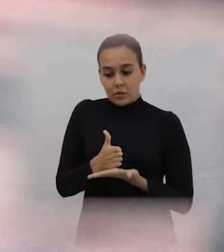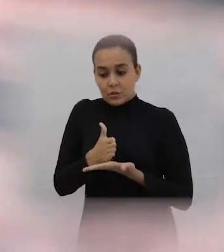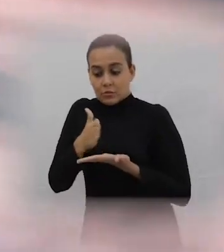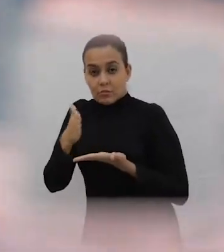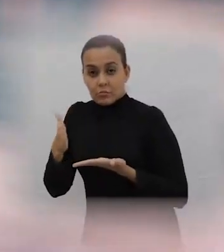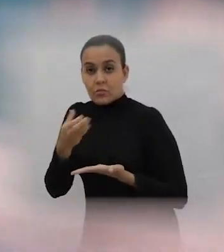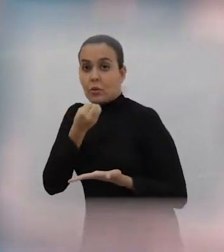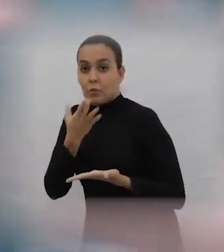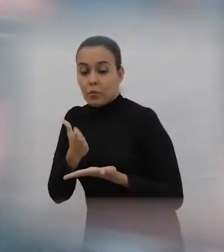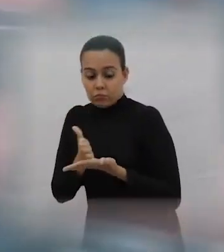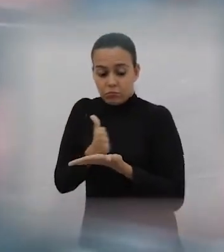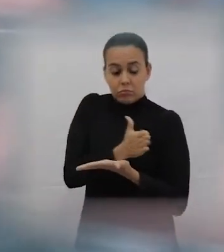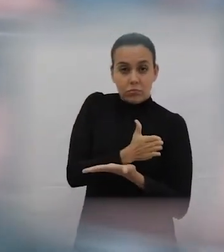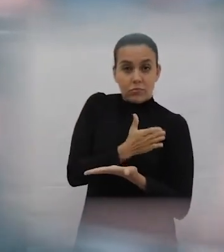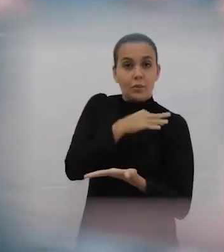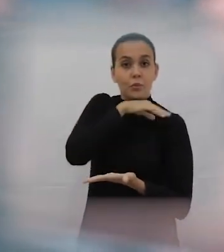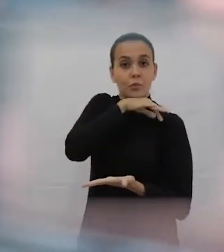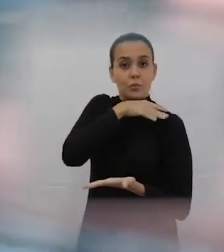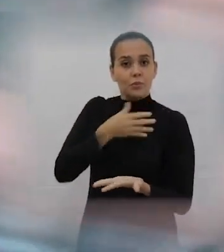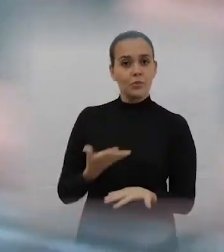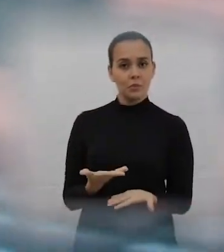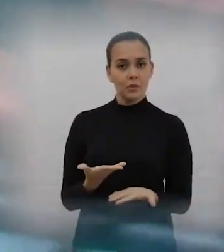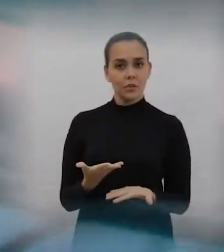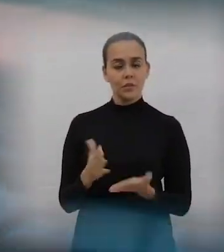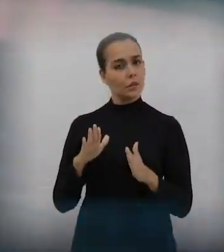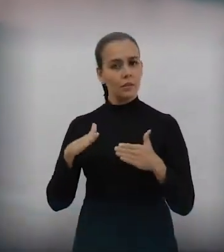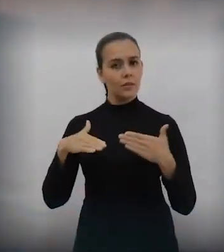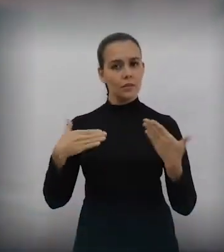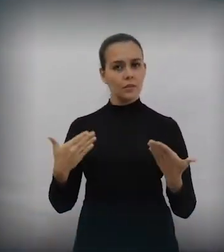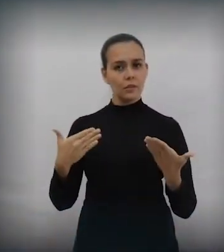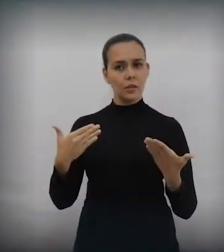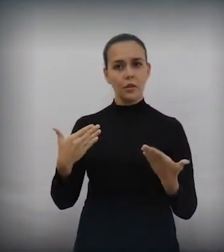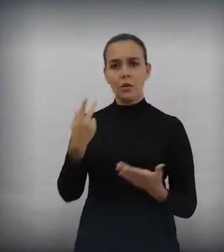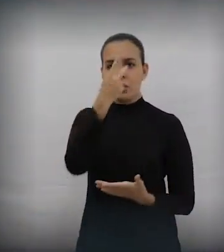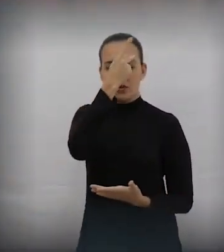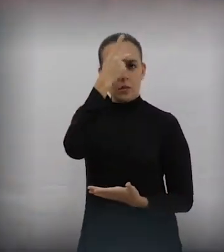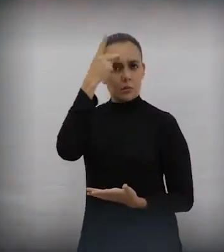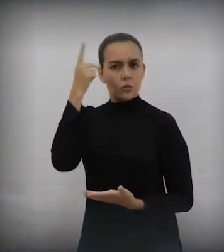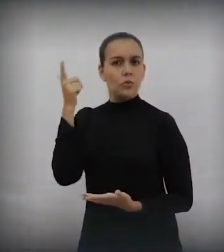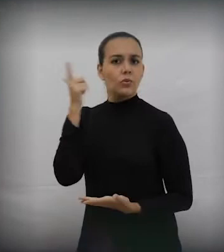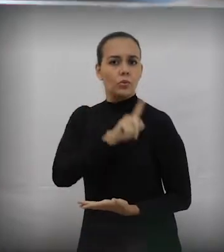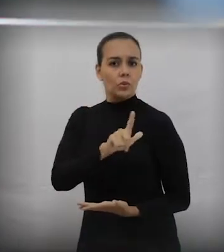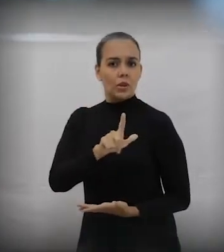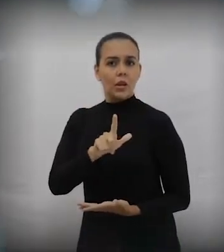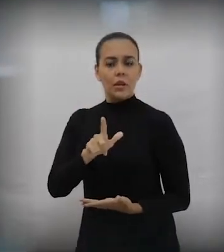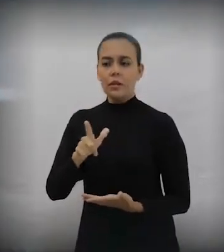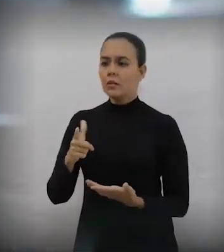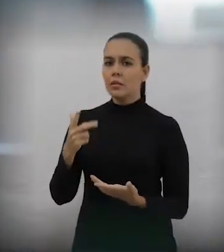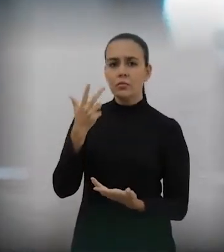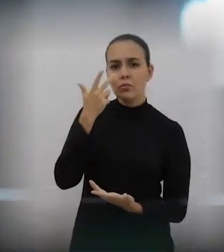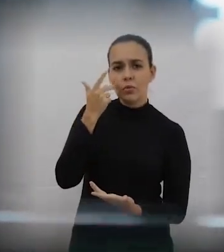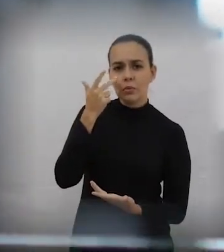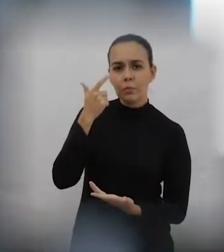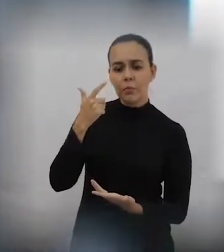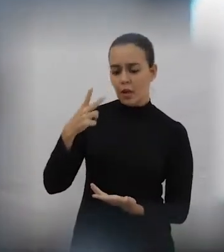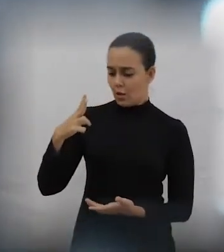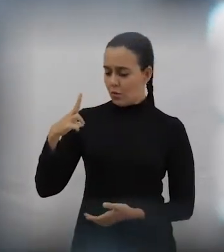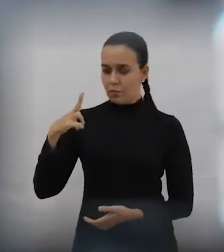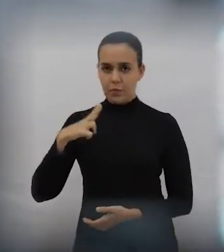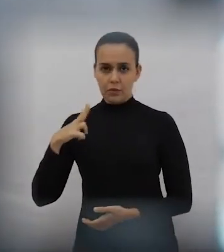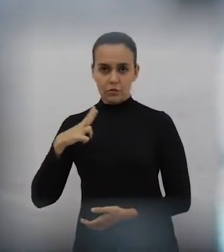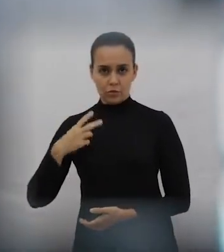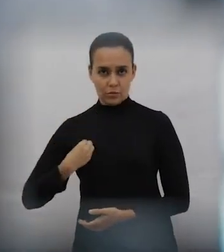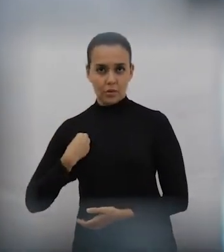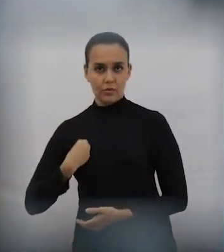-versa, enfim. Então, eles lidam com problemas na esfera pessoal e nas esferas maiores, políticas, de uma forma